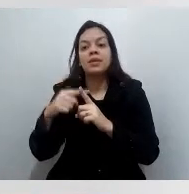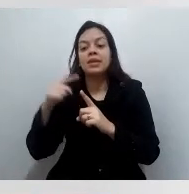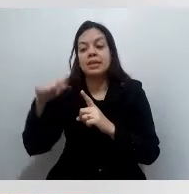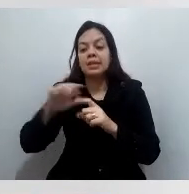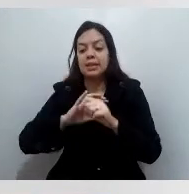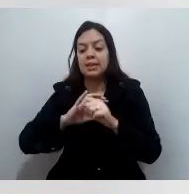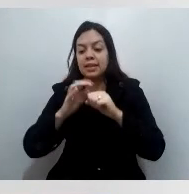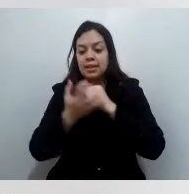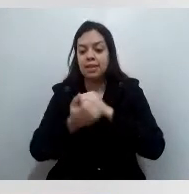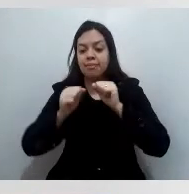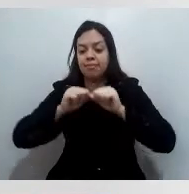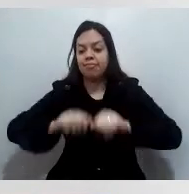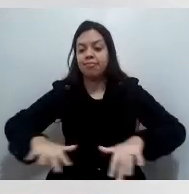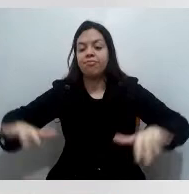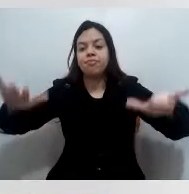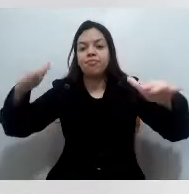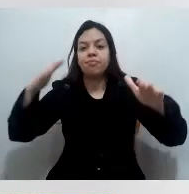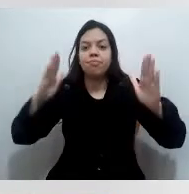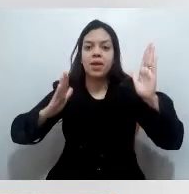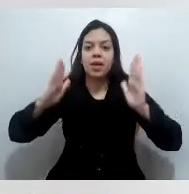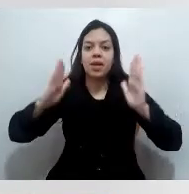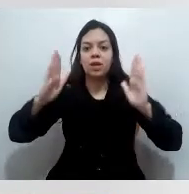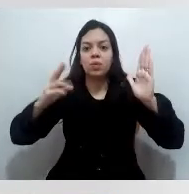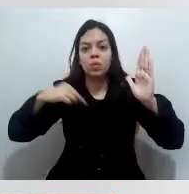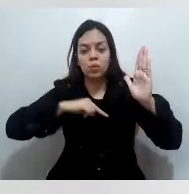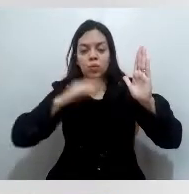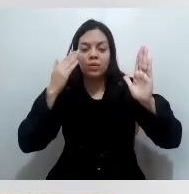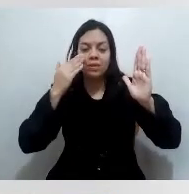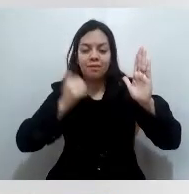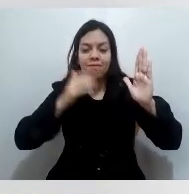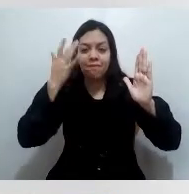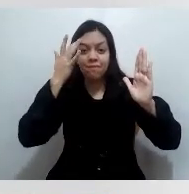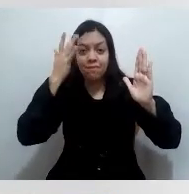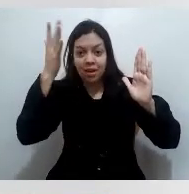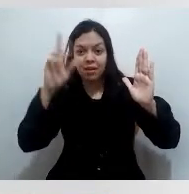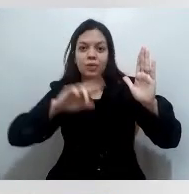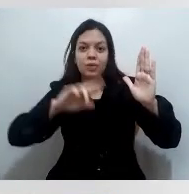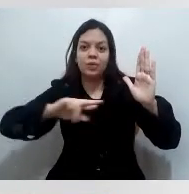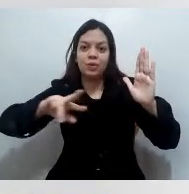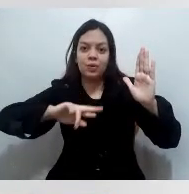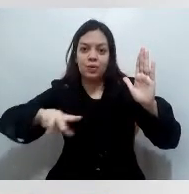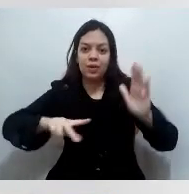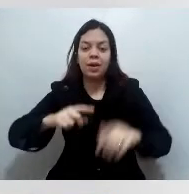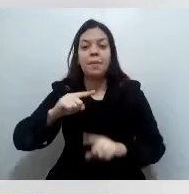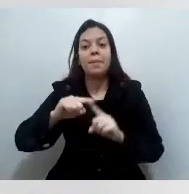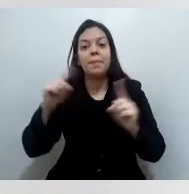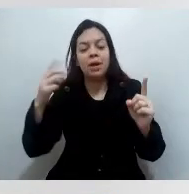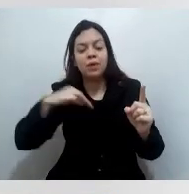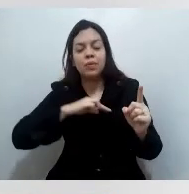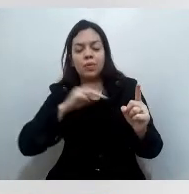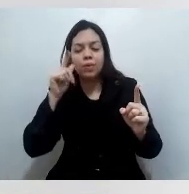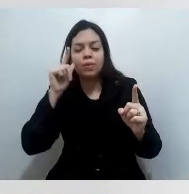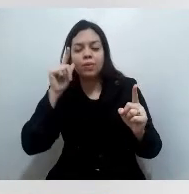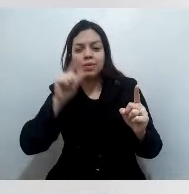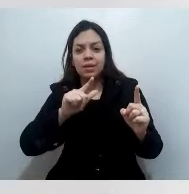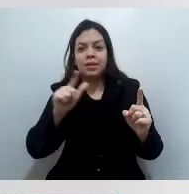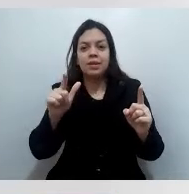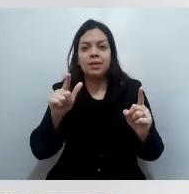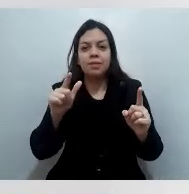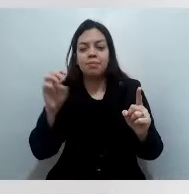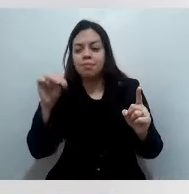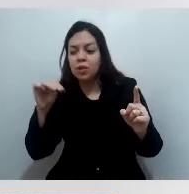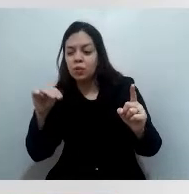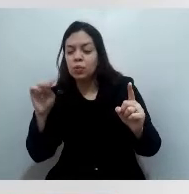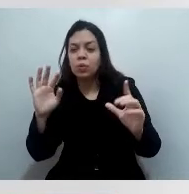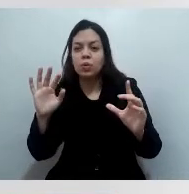isso, a gente sabe que não é fácil. A gente consegue pegar, assim, alguns minutinhos dela, gente pega